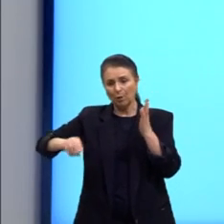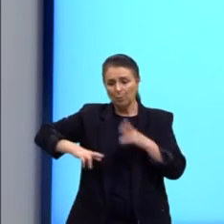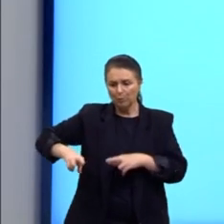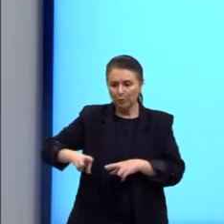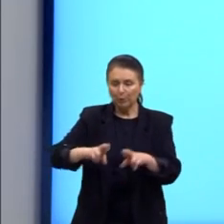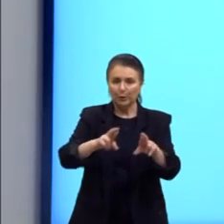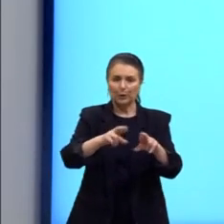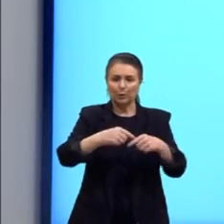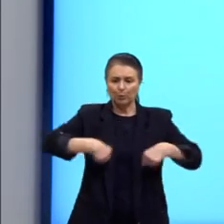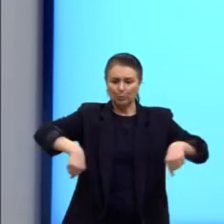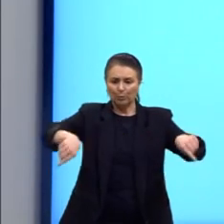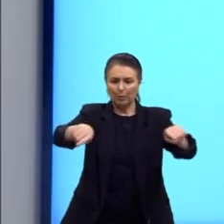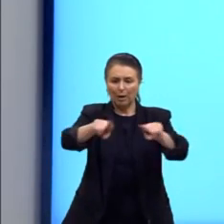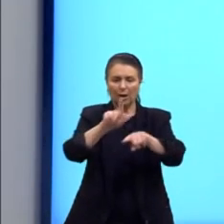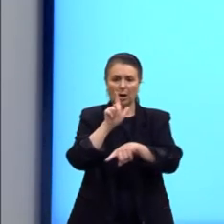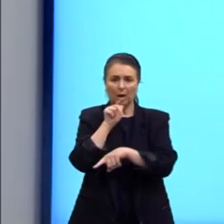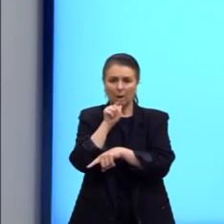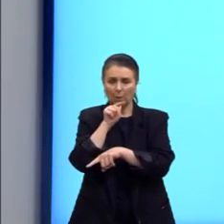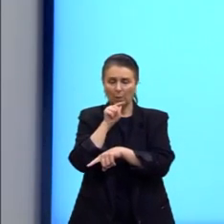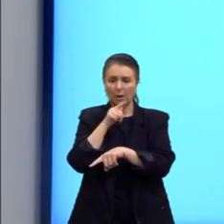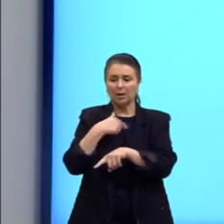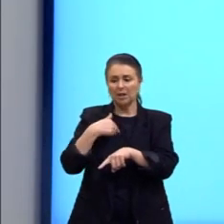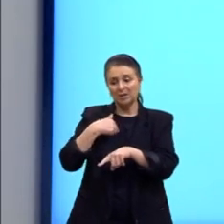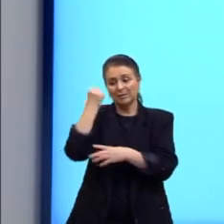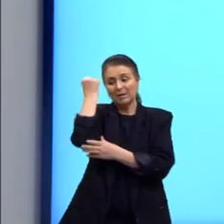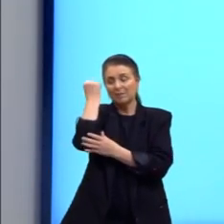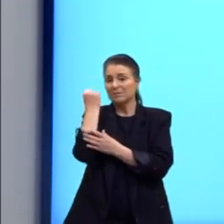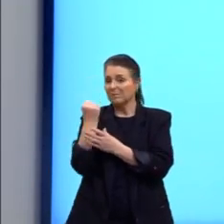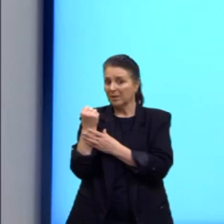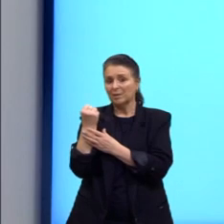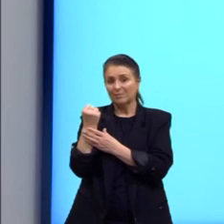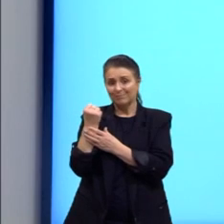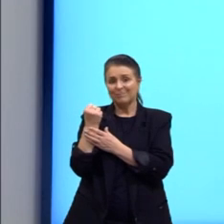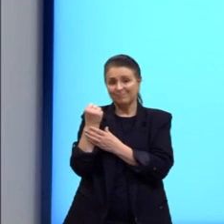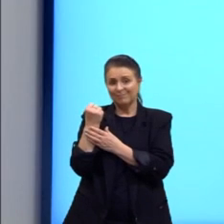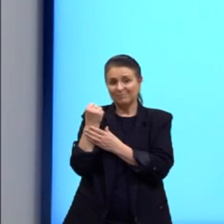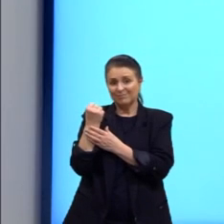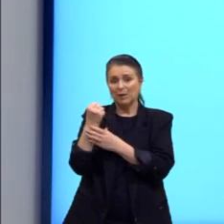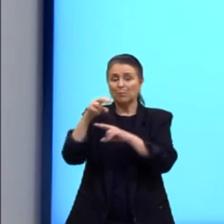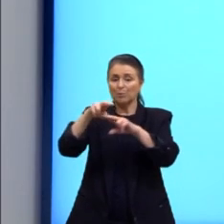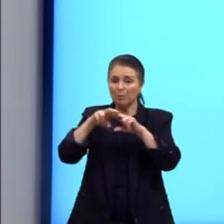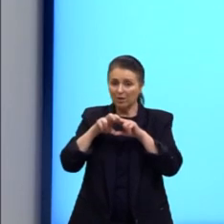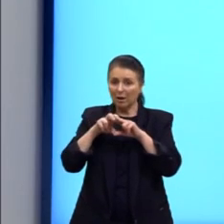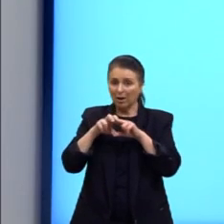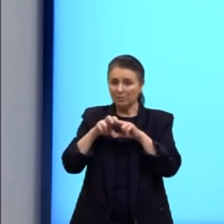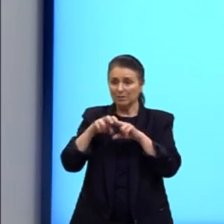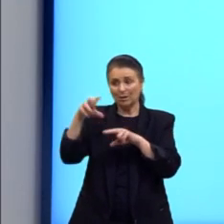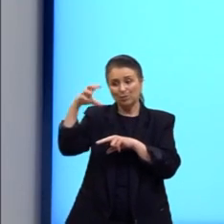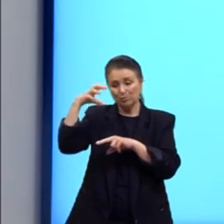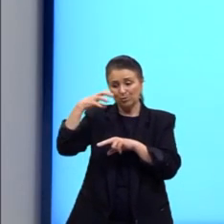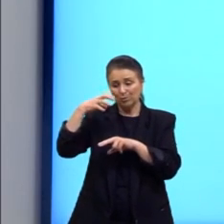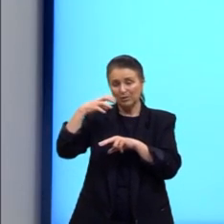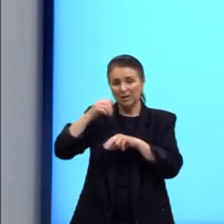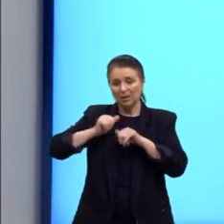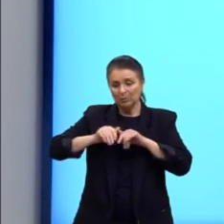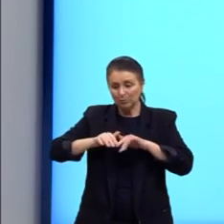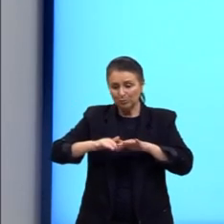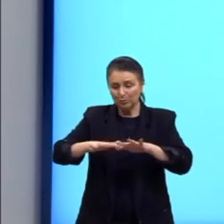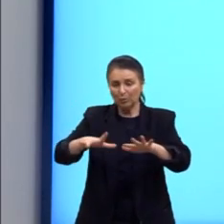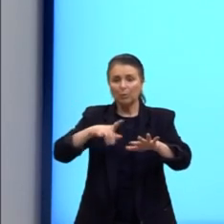E ali, claro que fezes contaminadas, né? São levadas através da chuva para esses locais. Onde tem